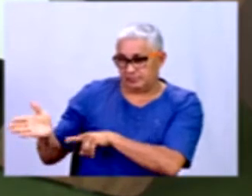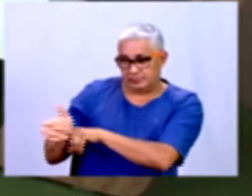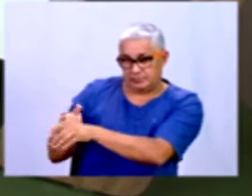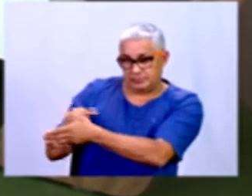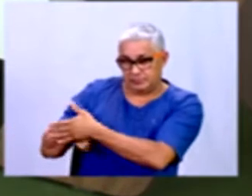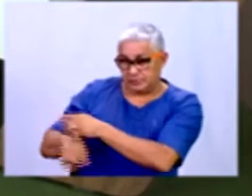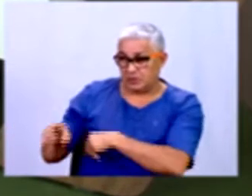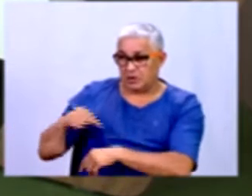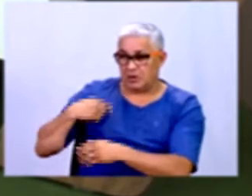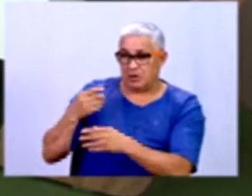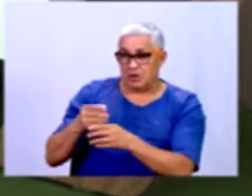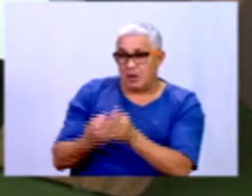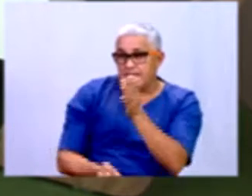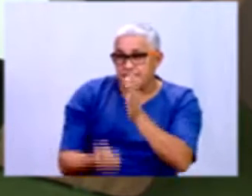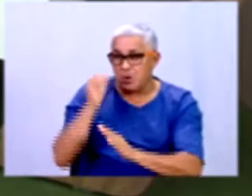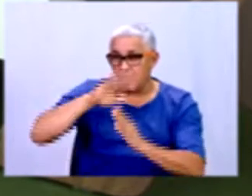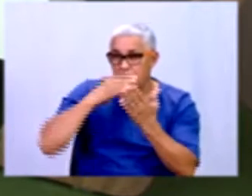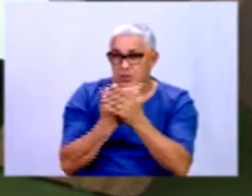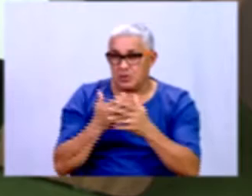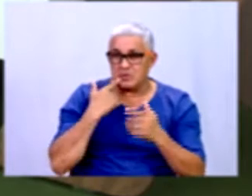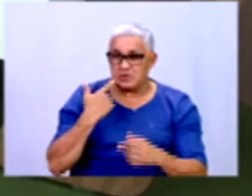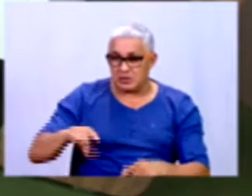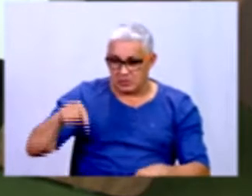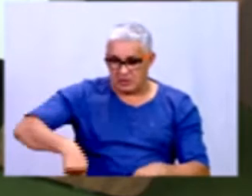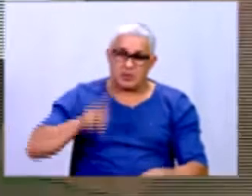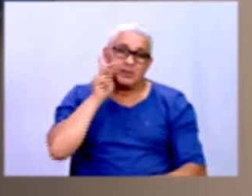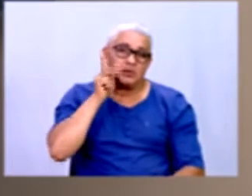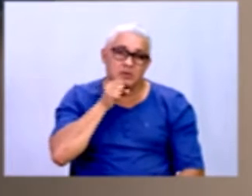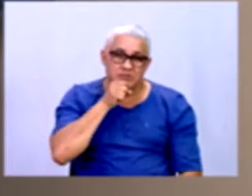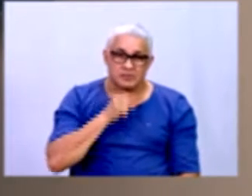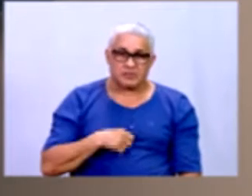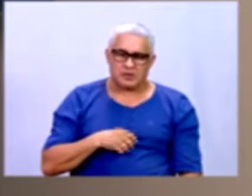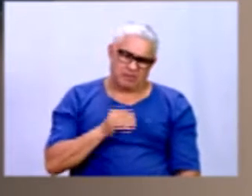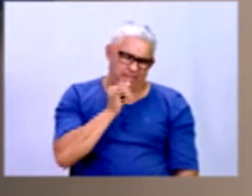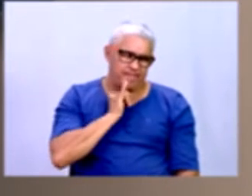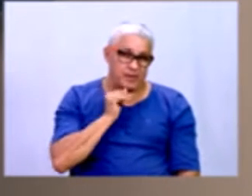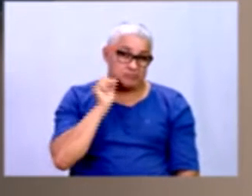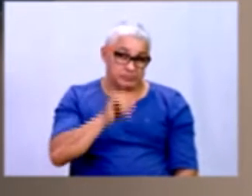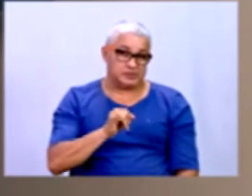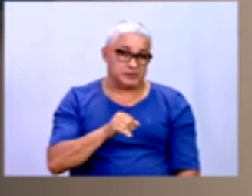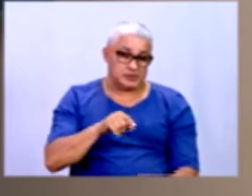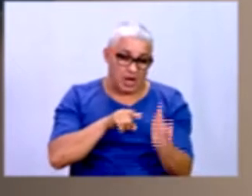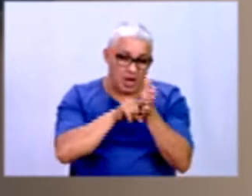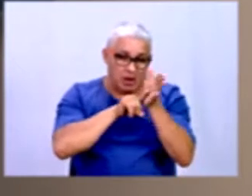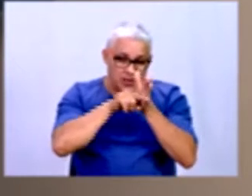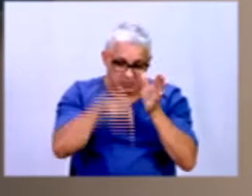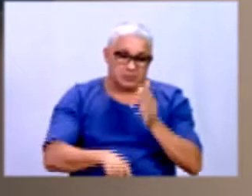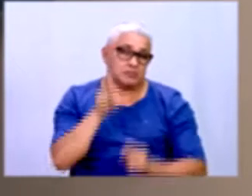escola de idioma aqui na cidade de Porto Velho. Vamos supor que essa pesquisa foi feita aqui em Porto Velho.